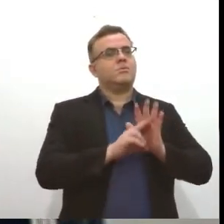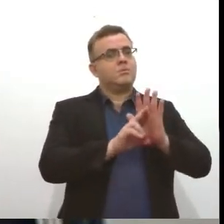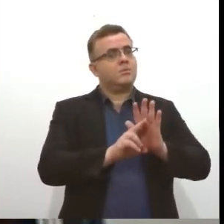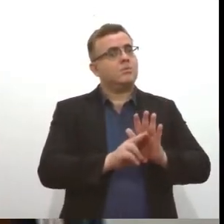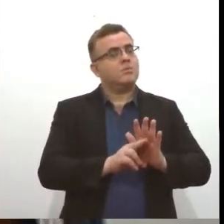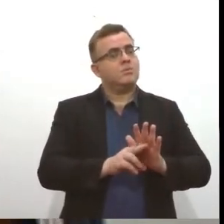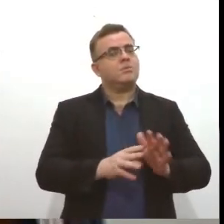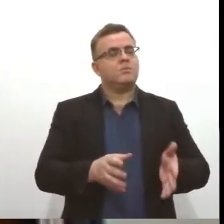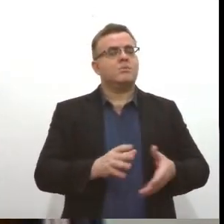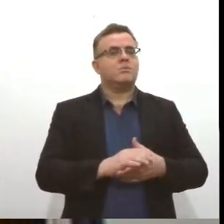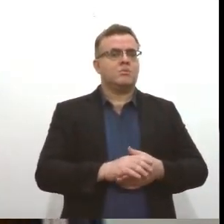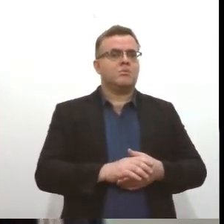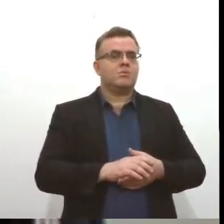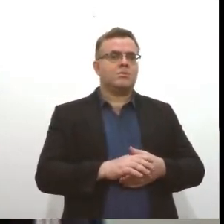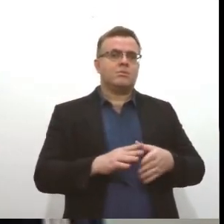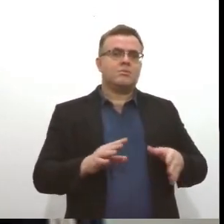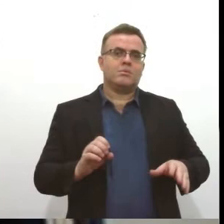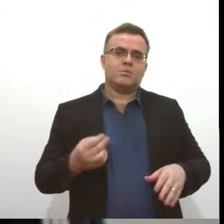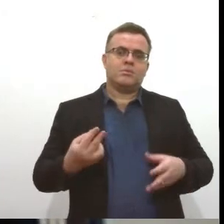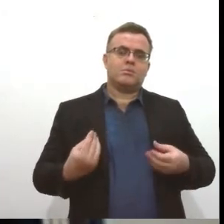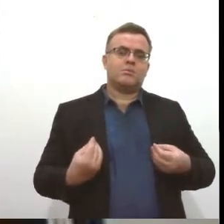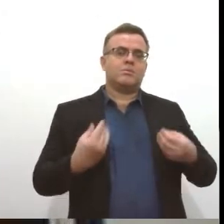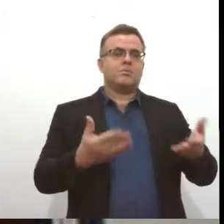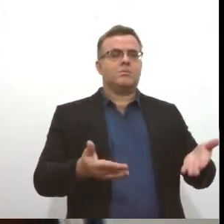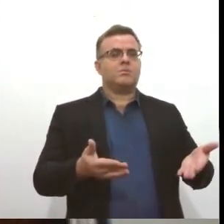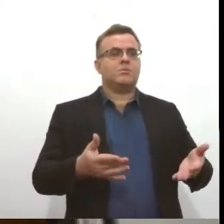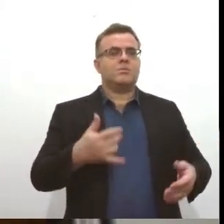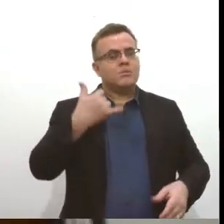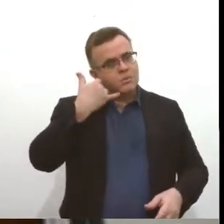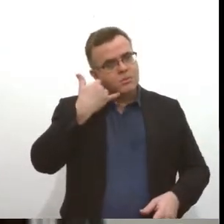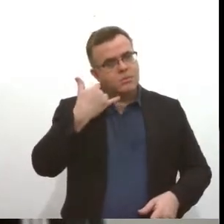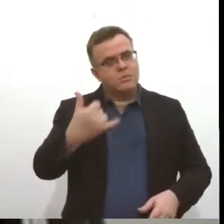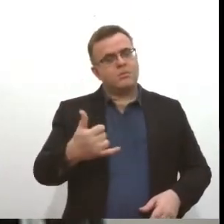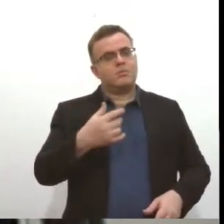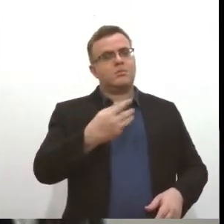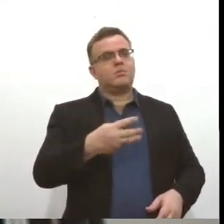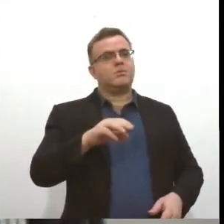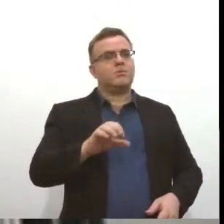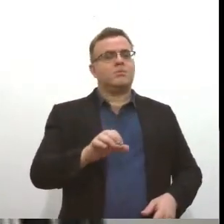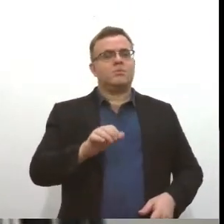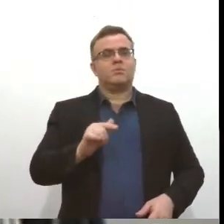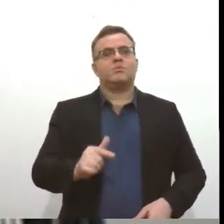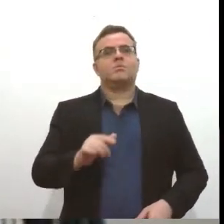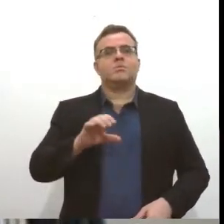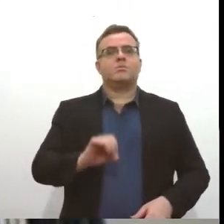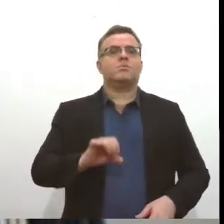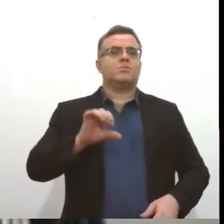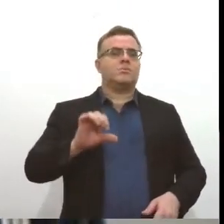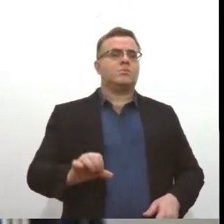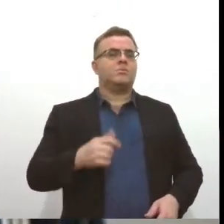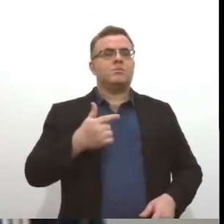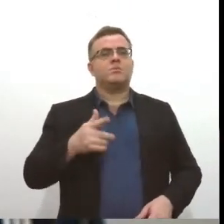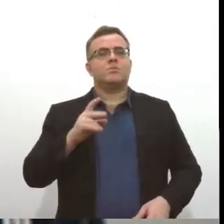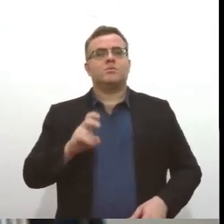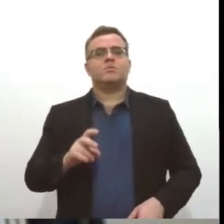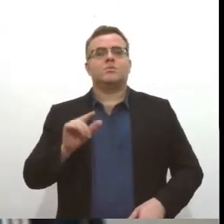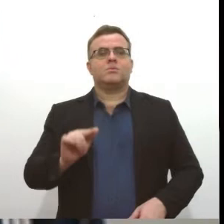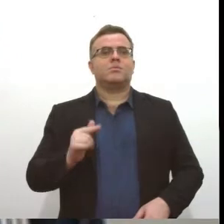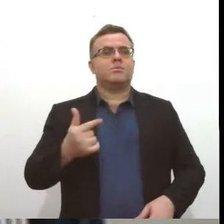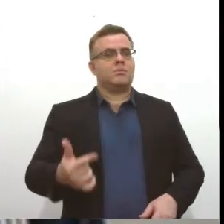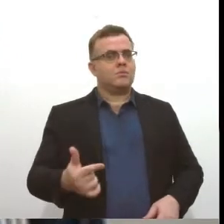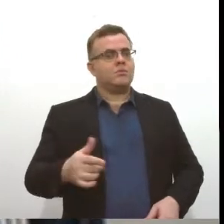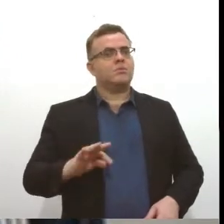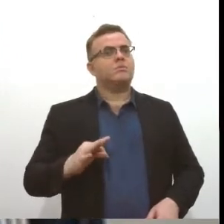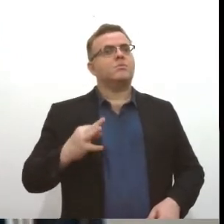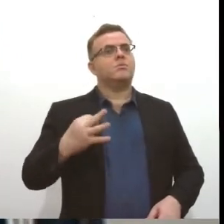né? Ou entrar em contato também através do telefone 3209-2572, e nós daremos todas as